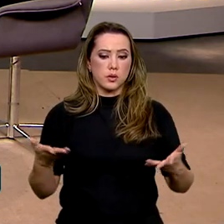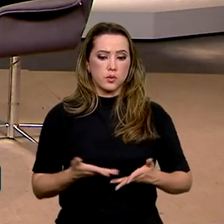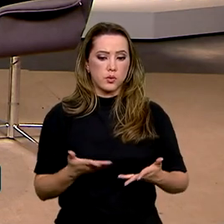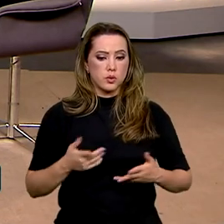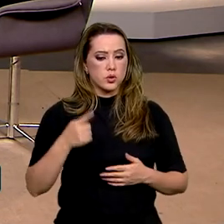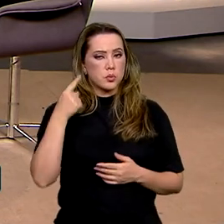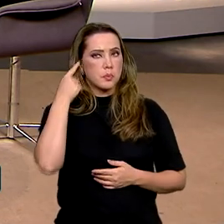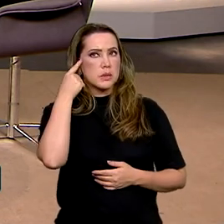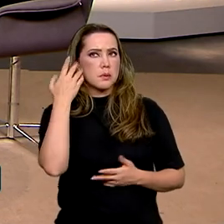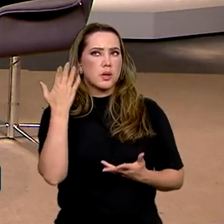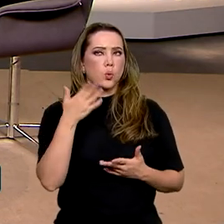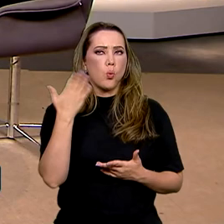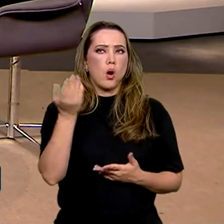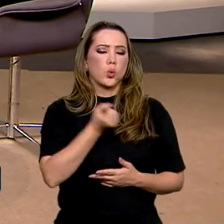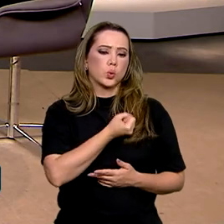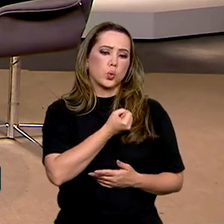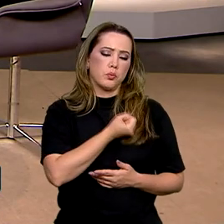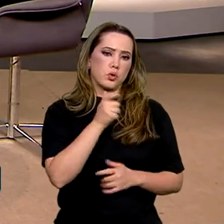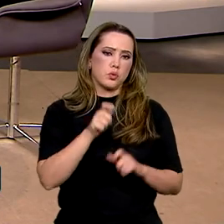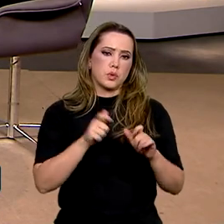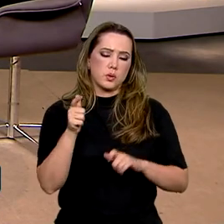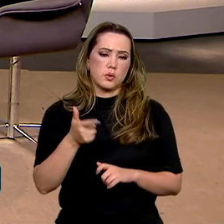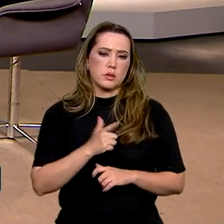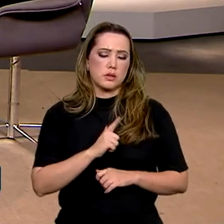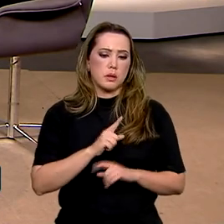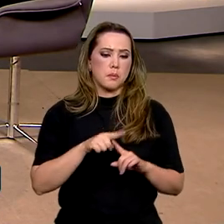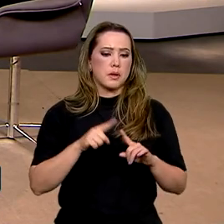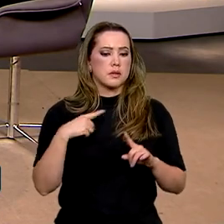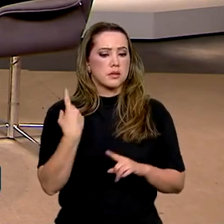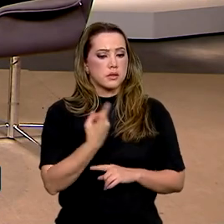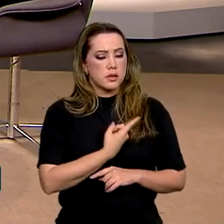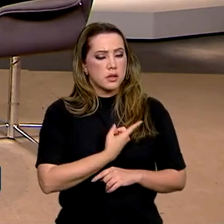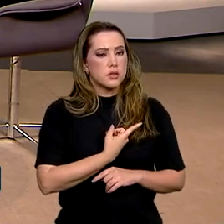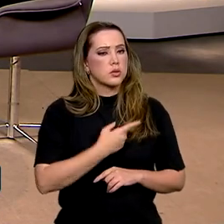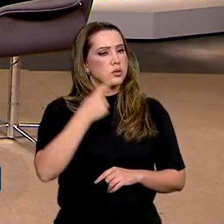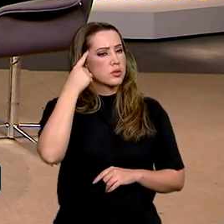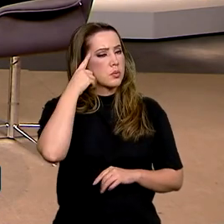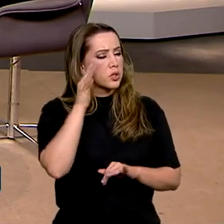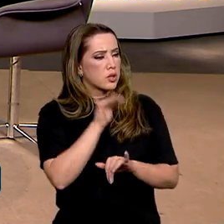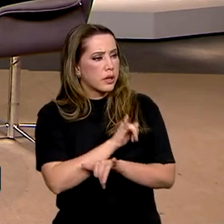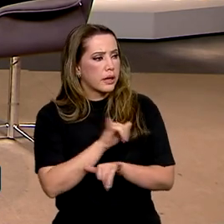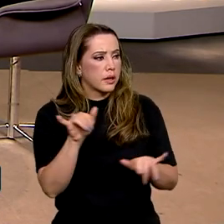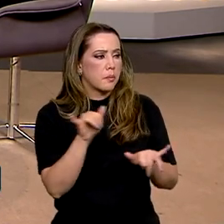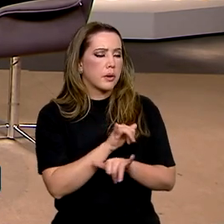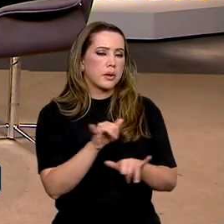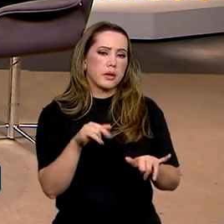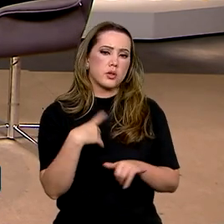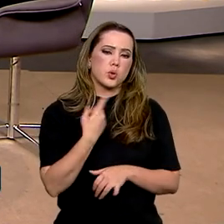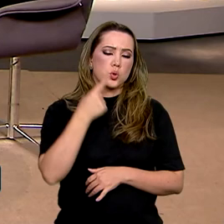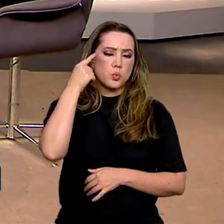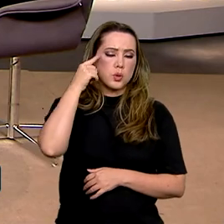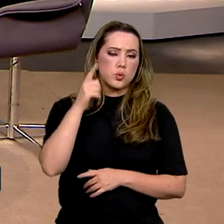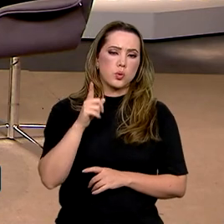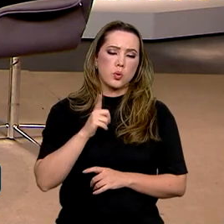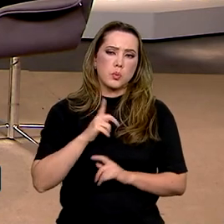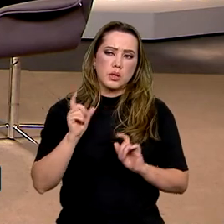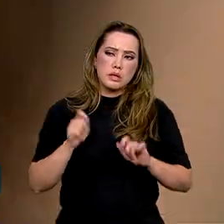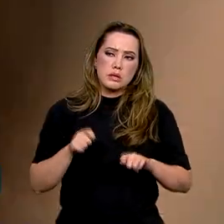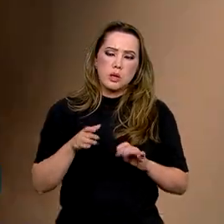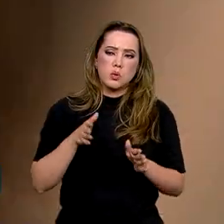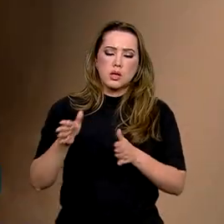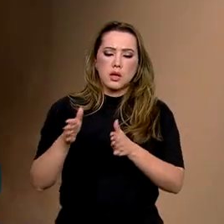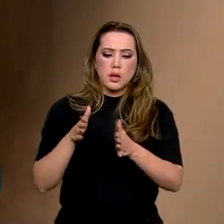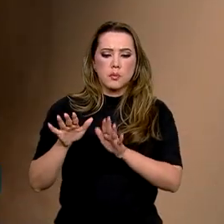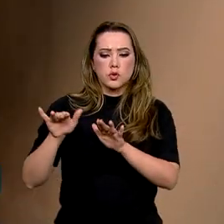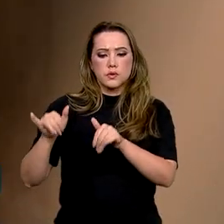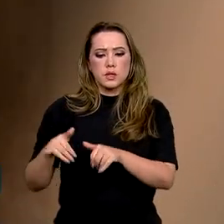quantas comunidades são essas. Então, a gente imagina que é uma campanha que, a princípio, a gente pensou que era uma campanha que teria um prazo